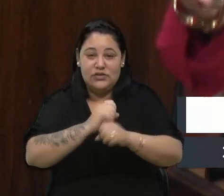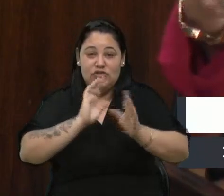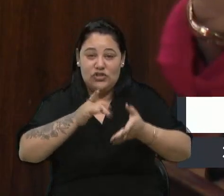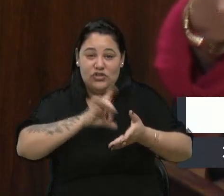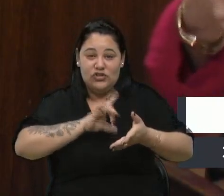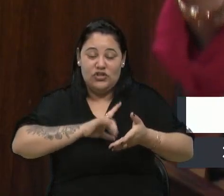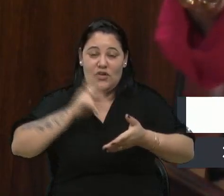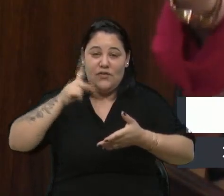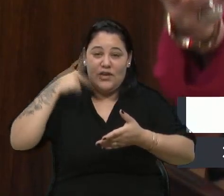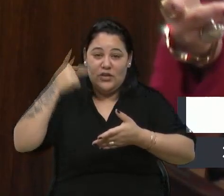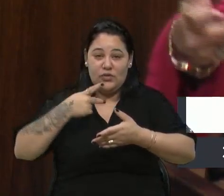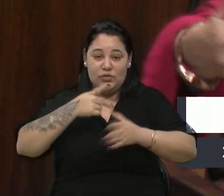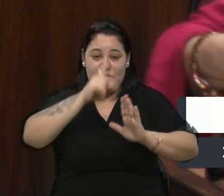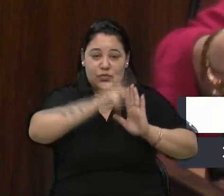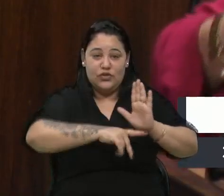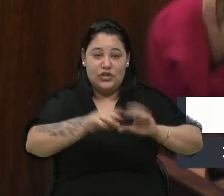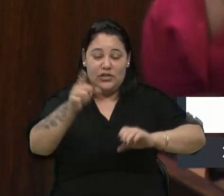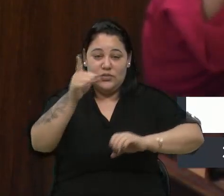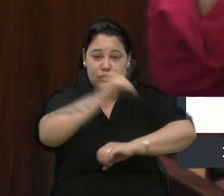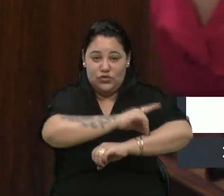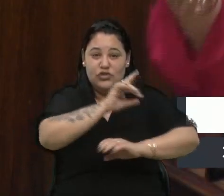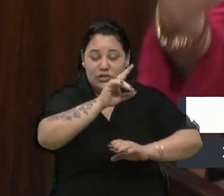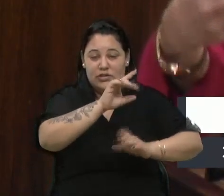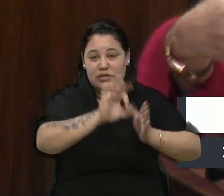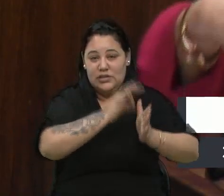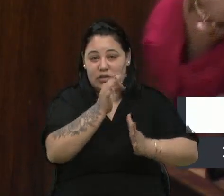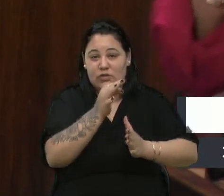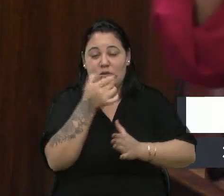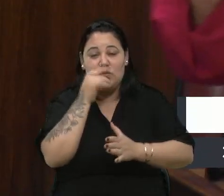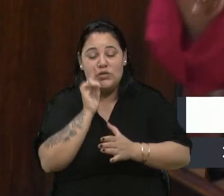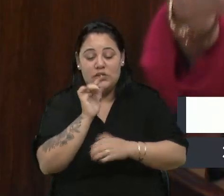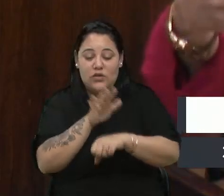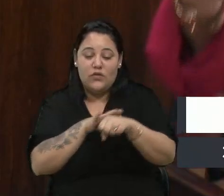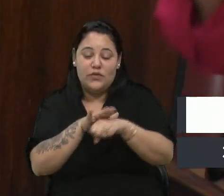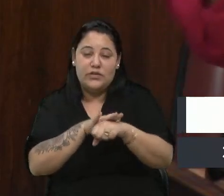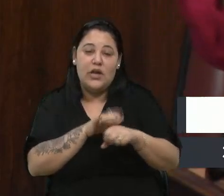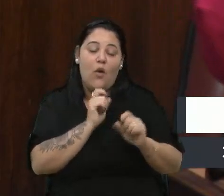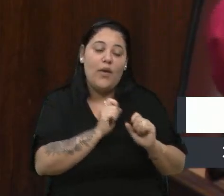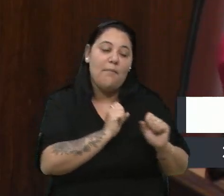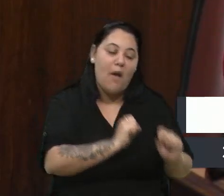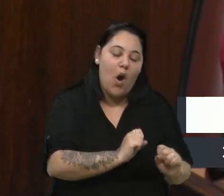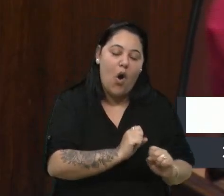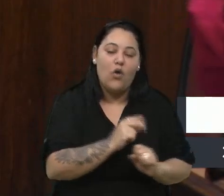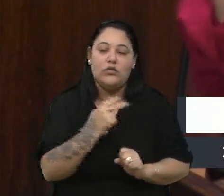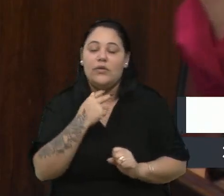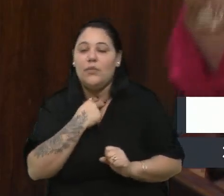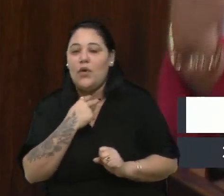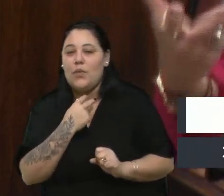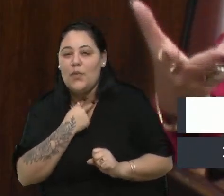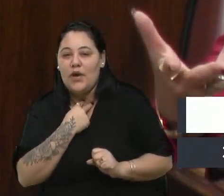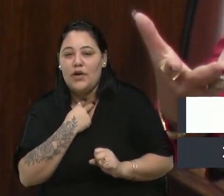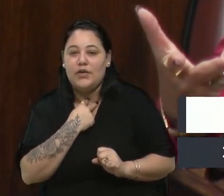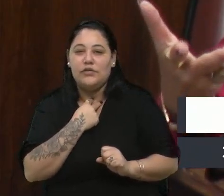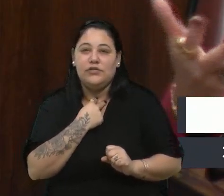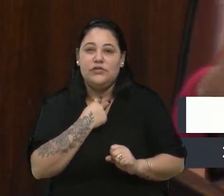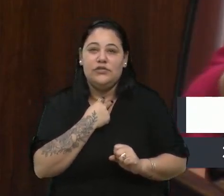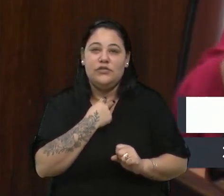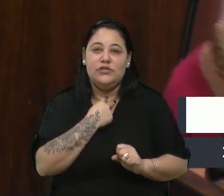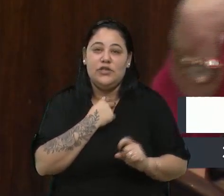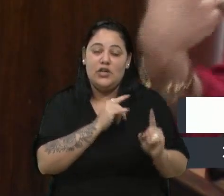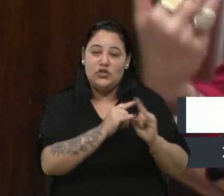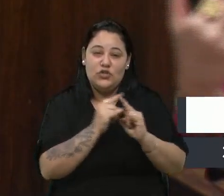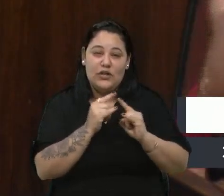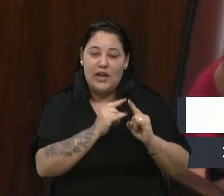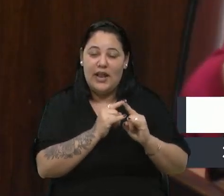vereador e a vereadora por um dia inscrito, para conversar o que pode, o que não pode, a institucionalidade, o projeto de lei.